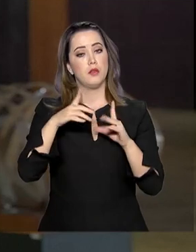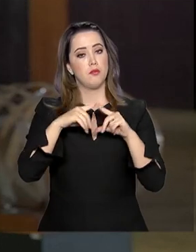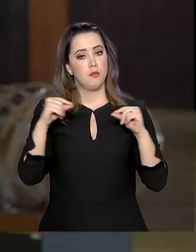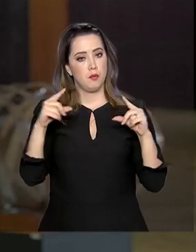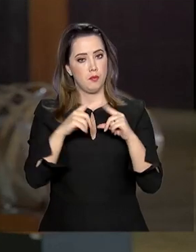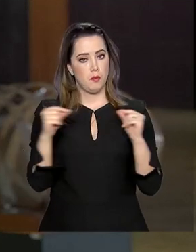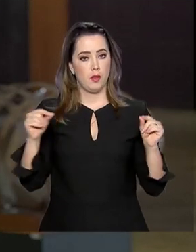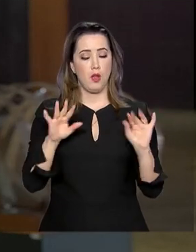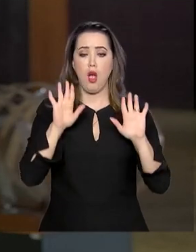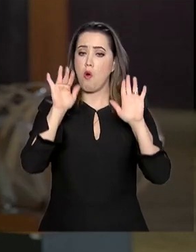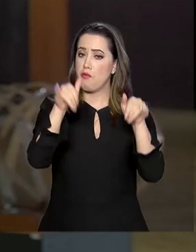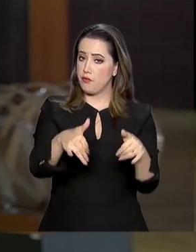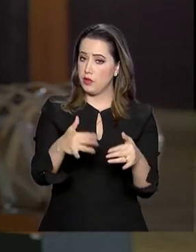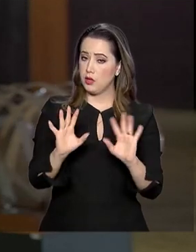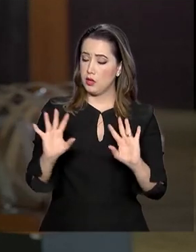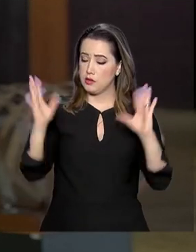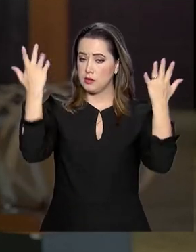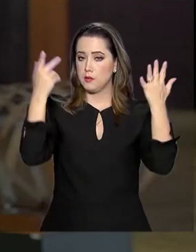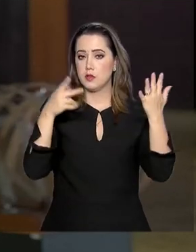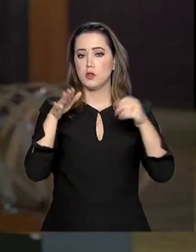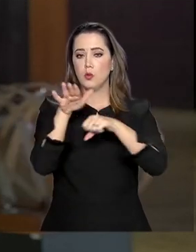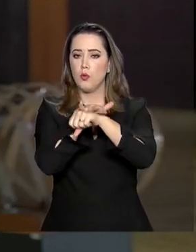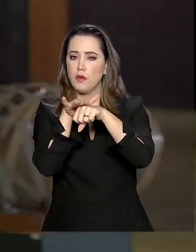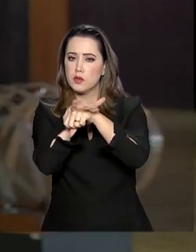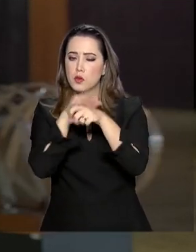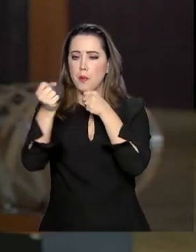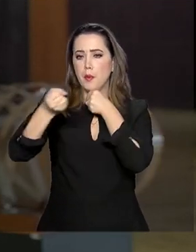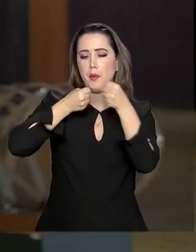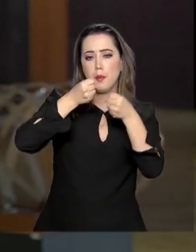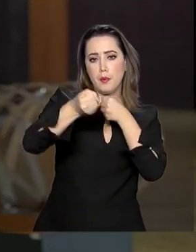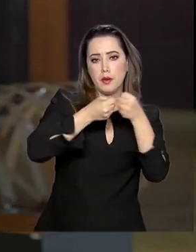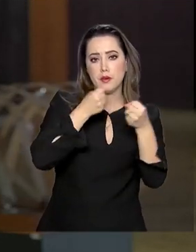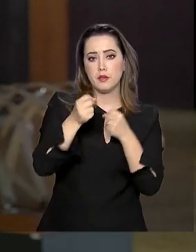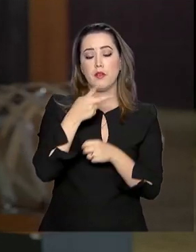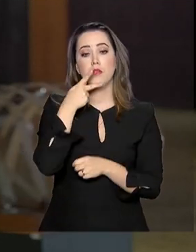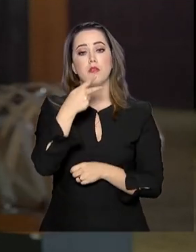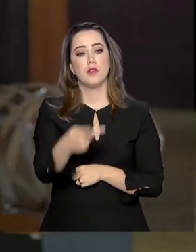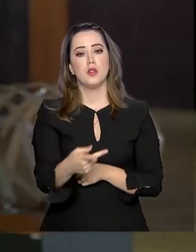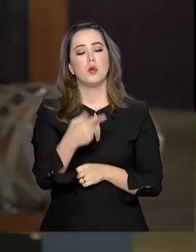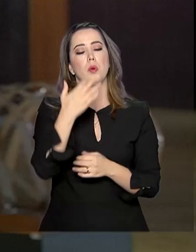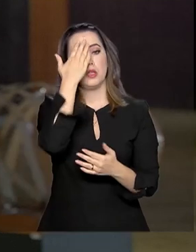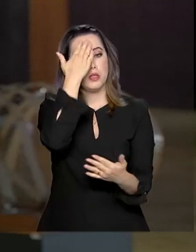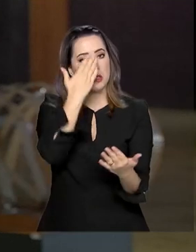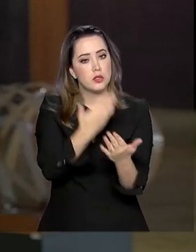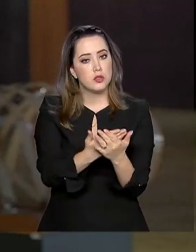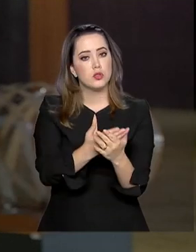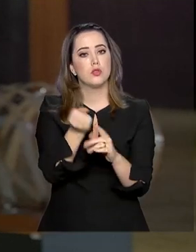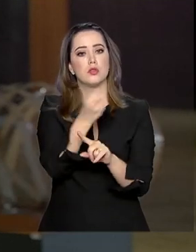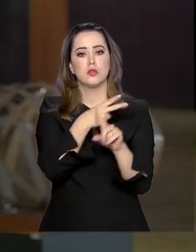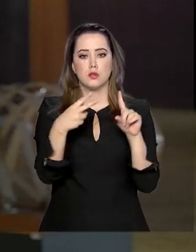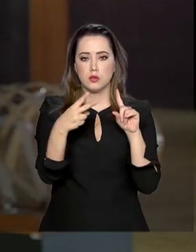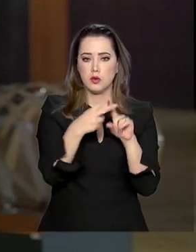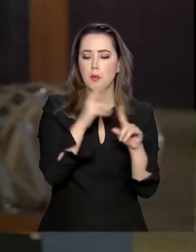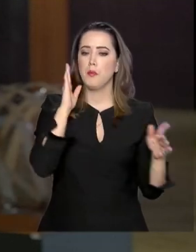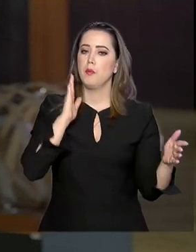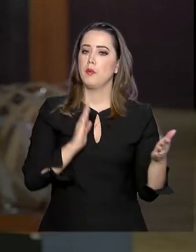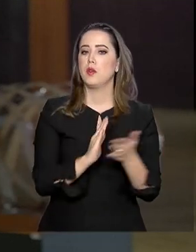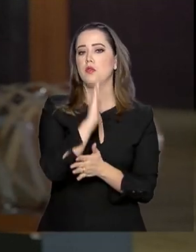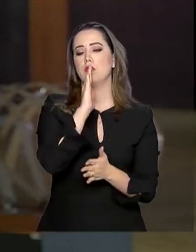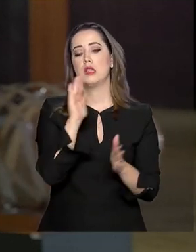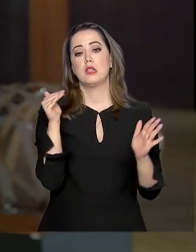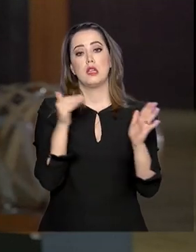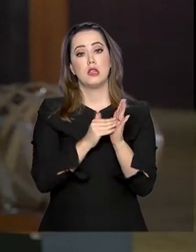Brasília. Ao final desse evento, ele conversou com os jornalistas e disse que acredita que a reforma pode ser aprovada